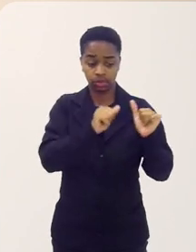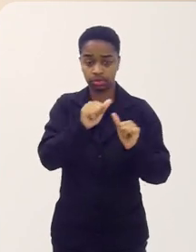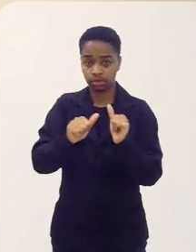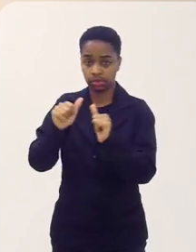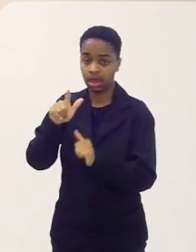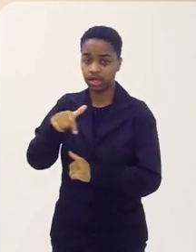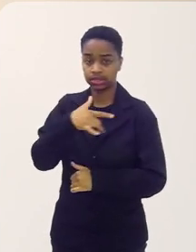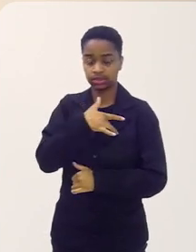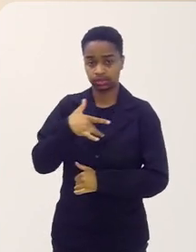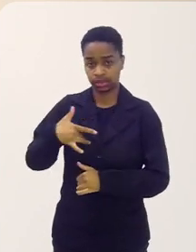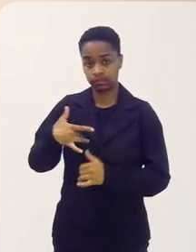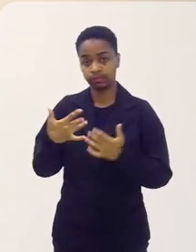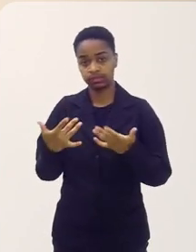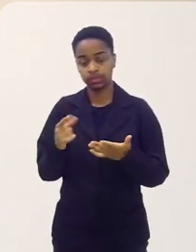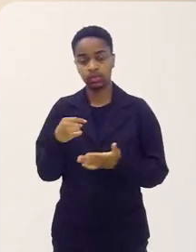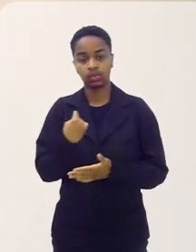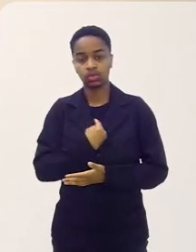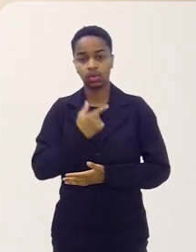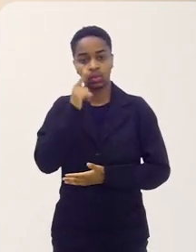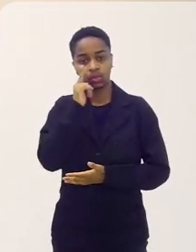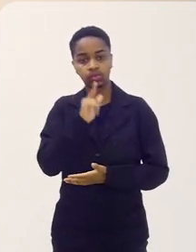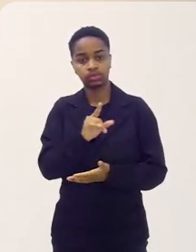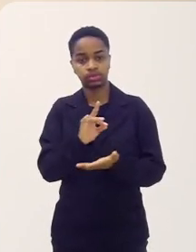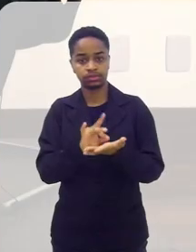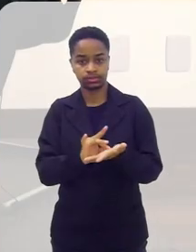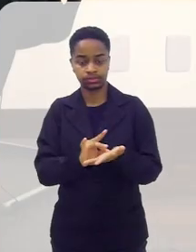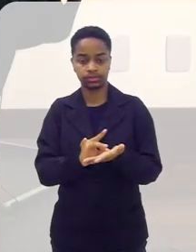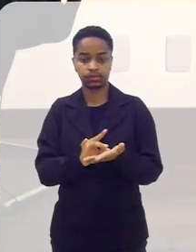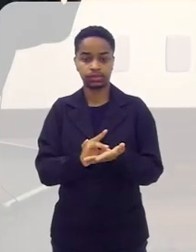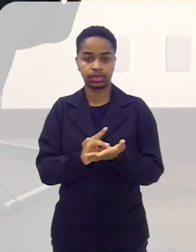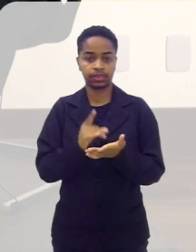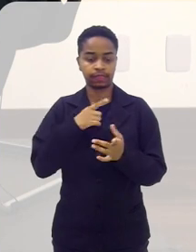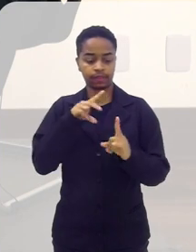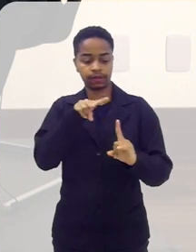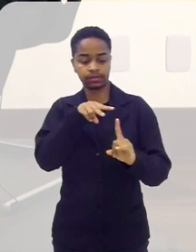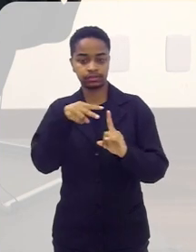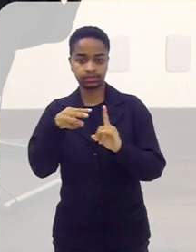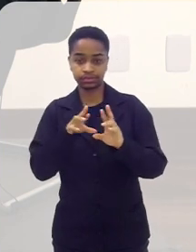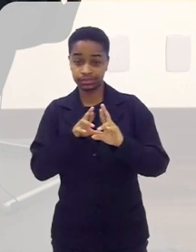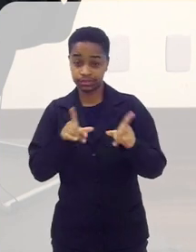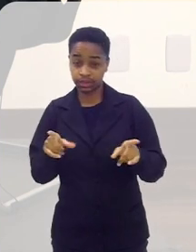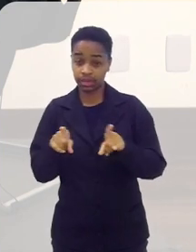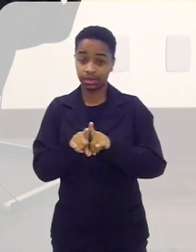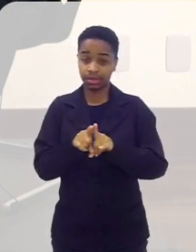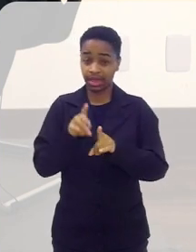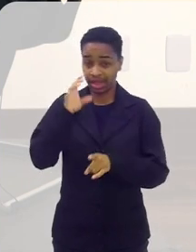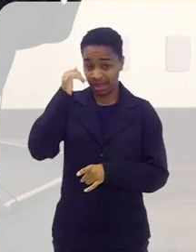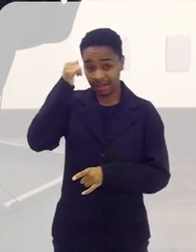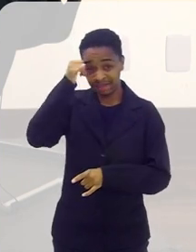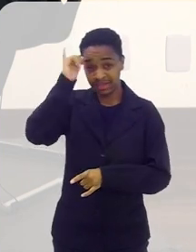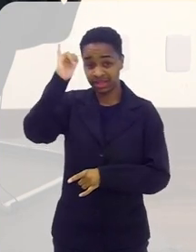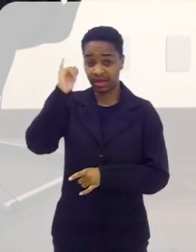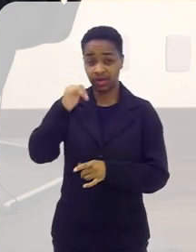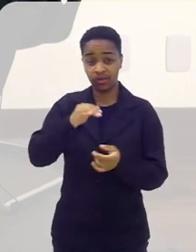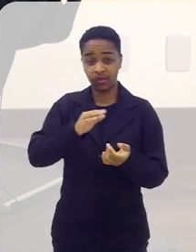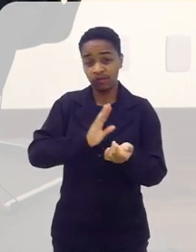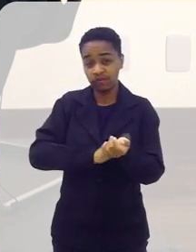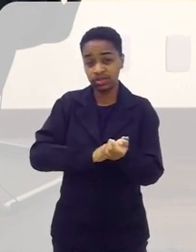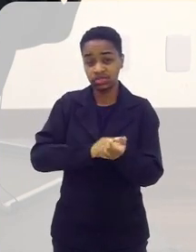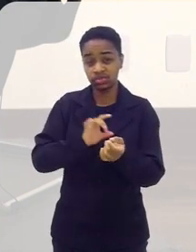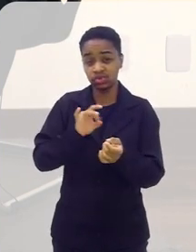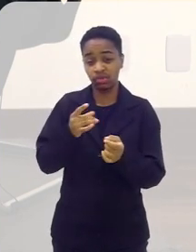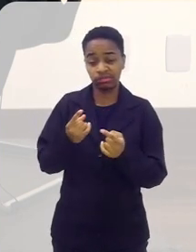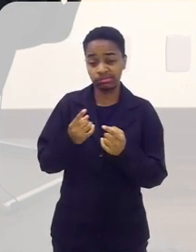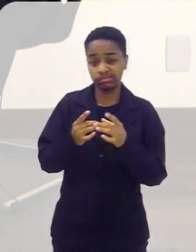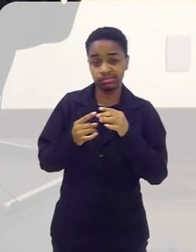rotatividade é muito saudável. Então, nós conseguimos diferentes olhares e não ter um vício da instituição